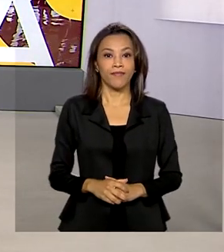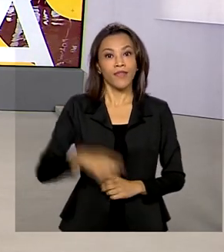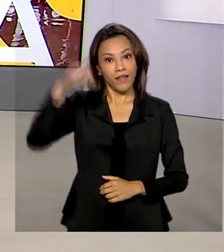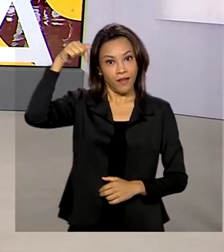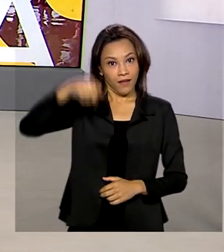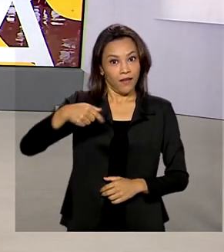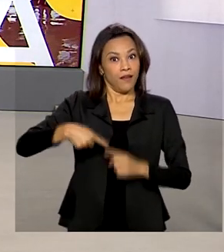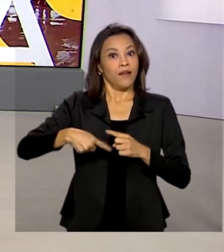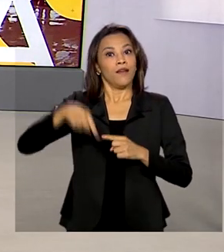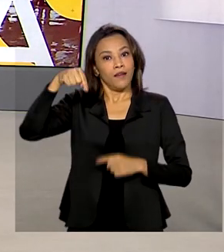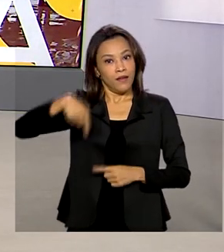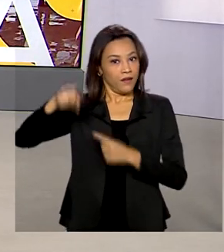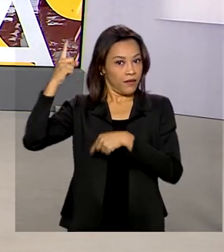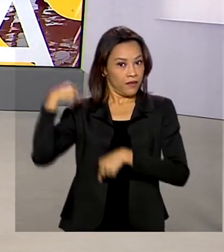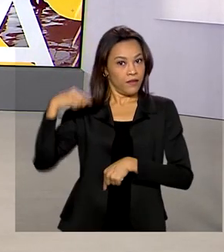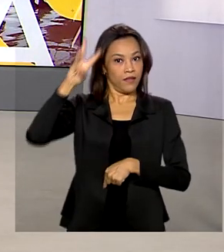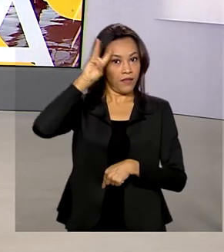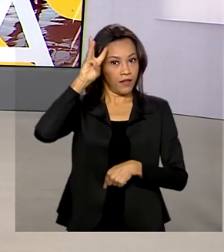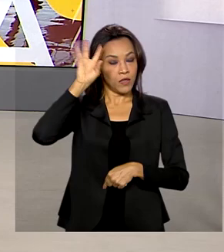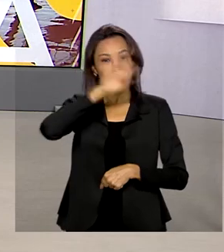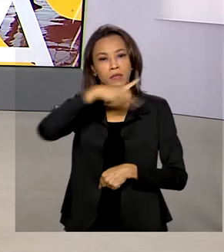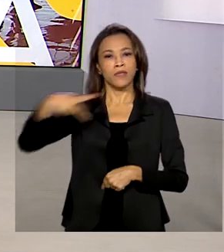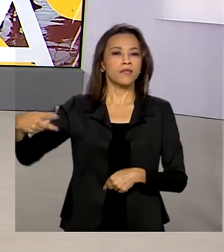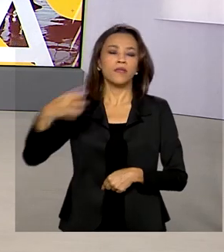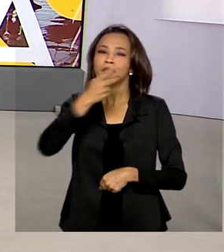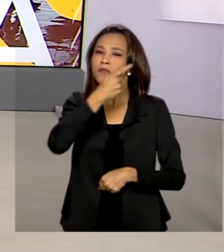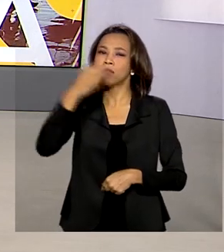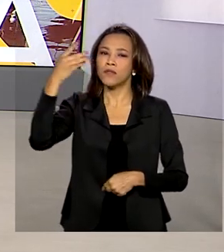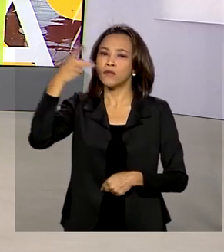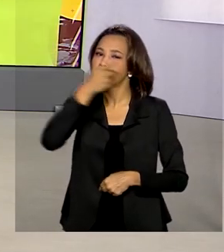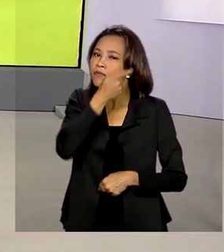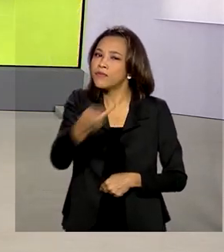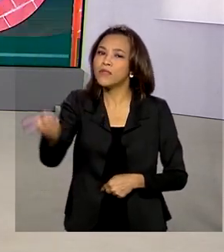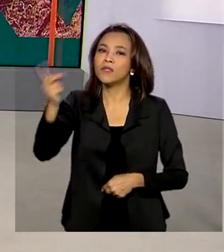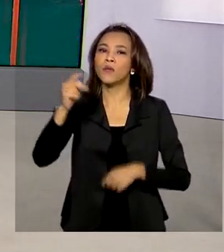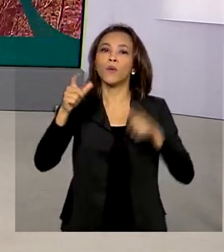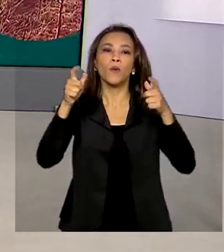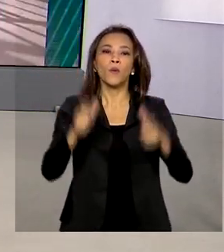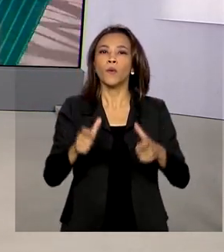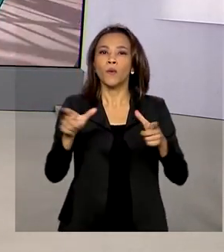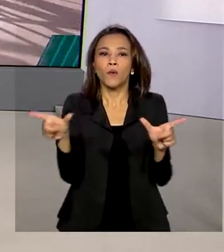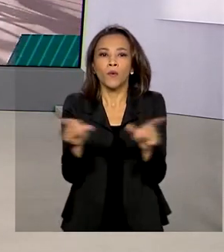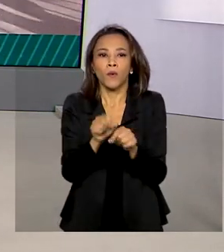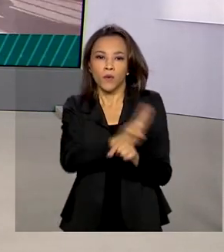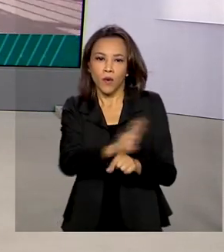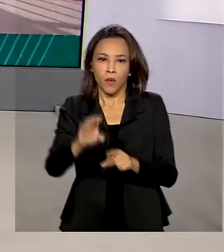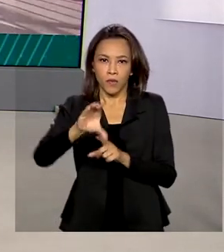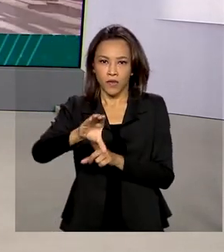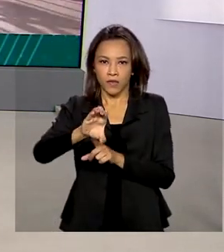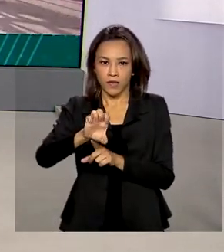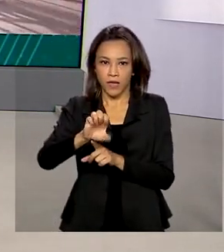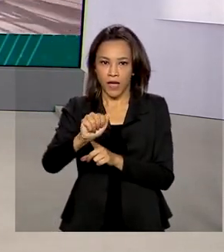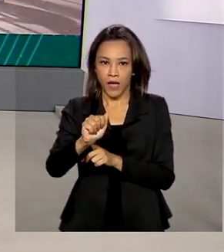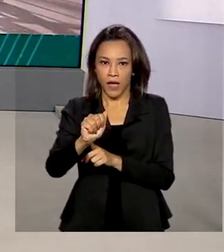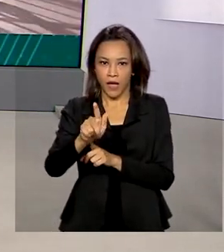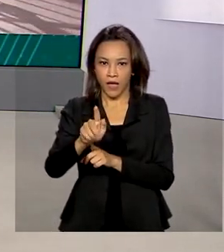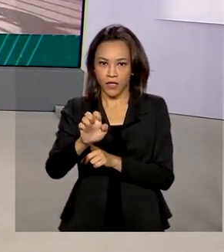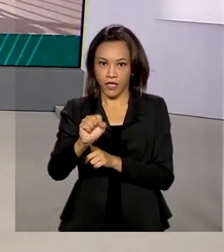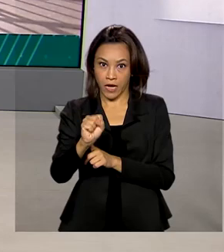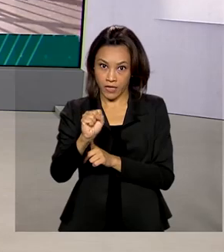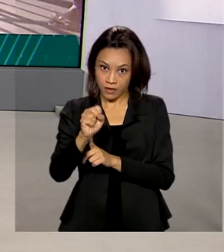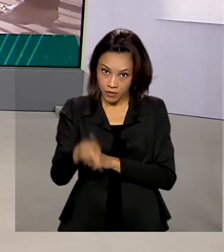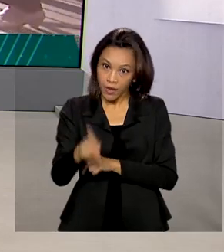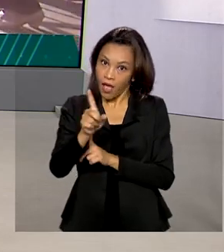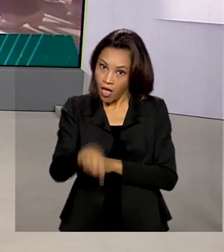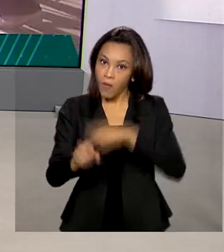terça-feira, o presidente Jair Bolsonaro visitou a Companhia de Entrepostos e Armazéns Gerais de São Paulo. A CEA GESP é uma empresa